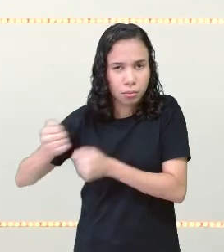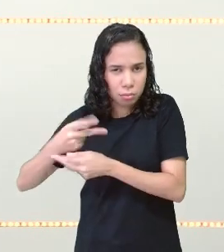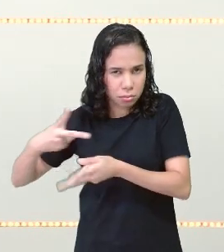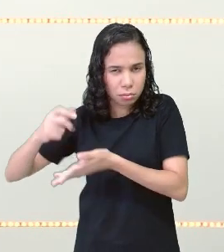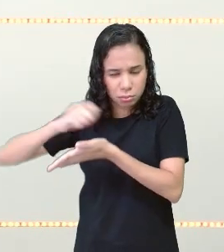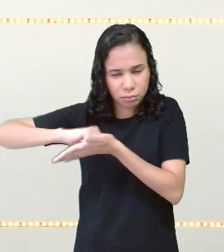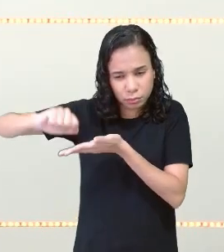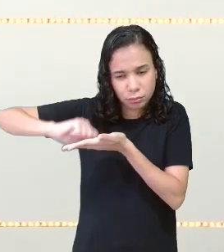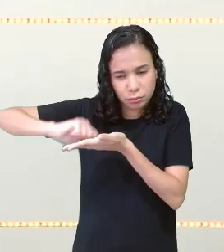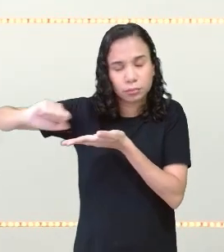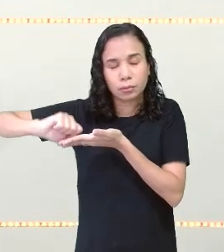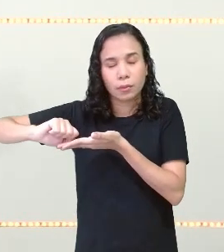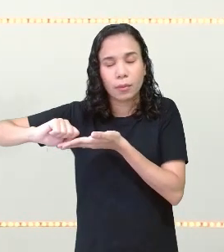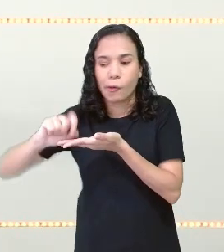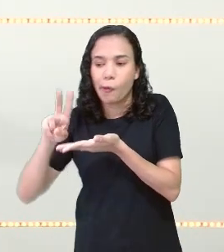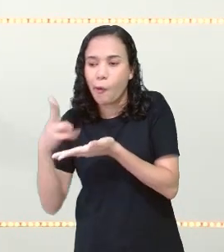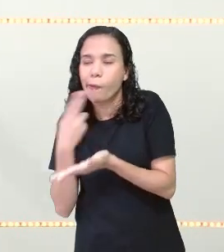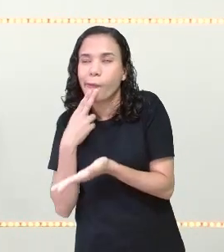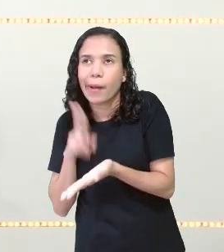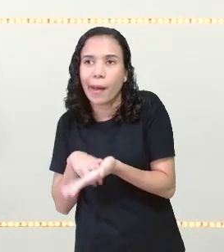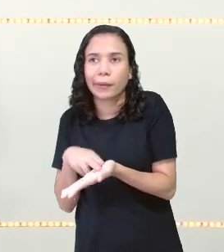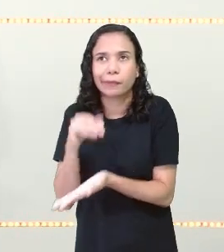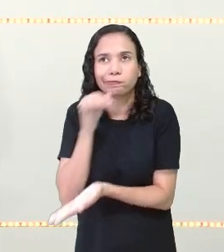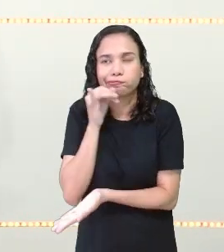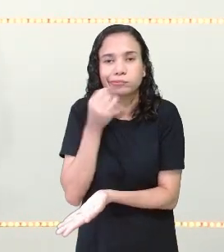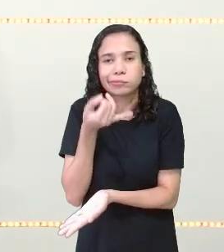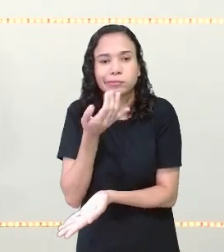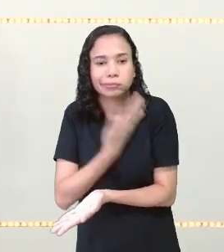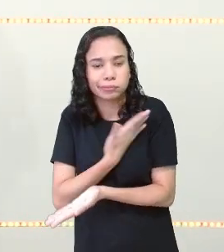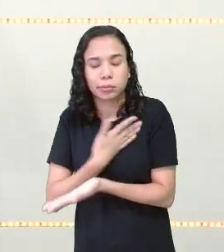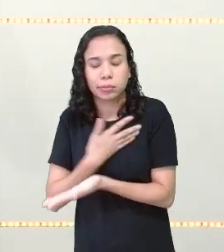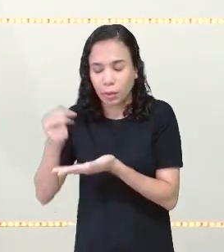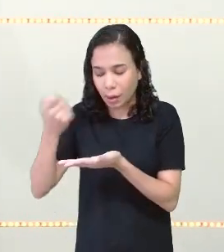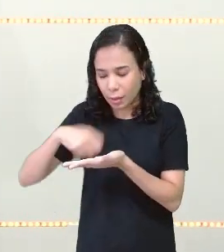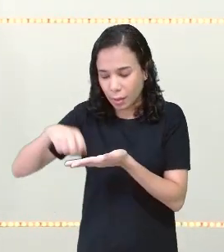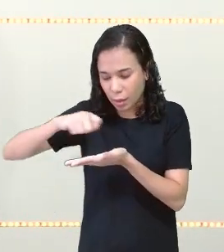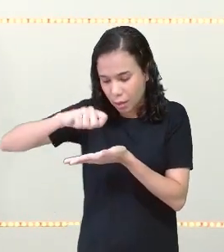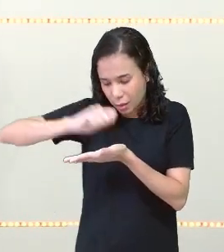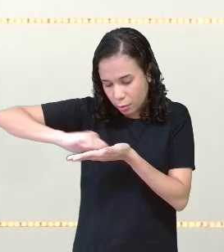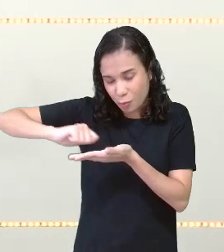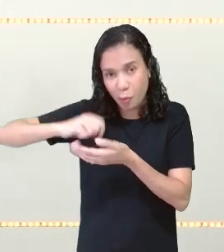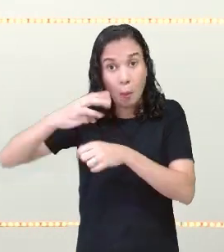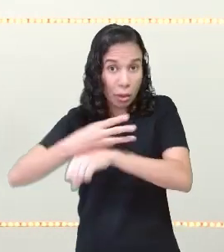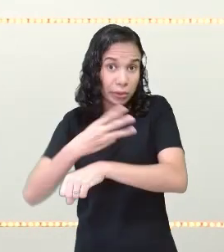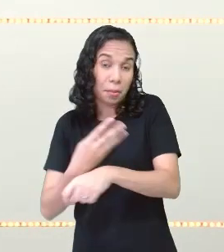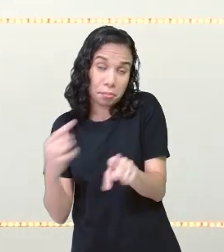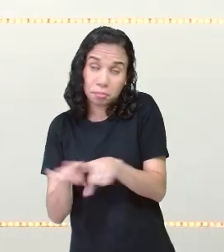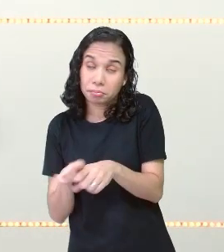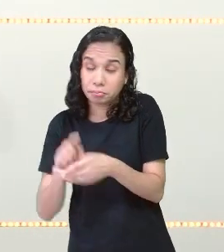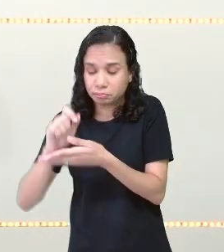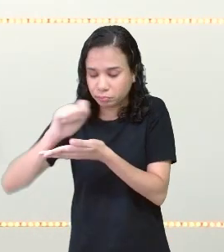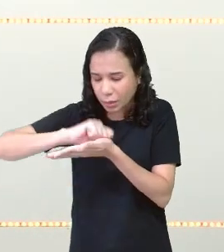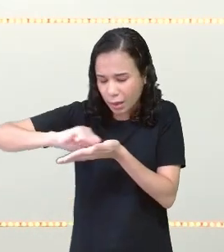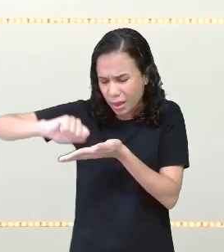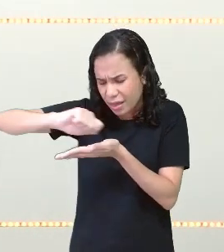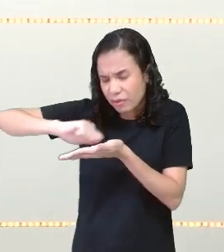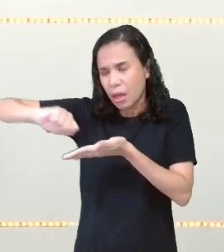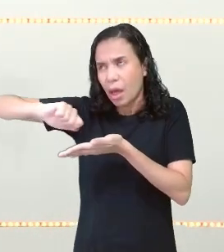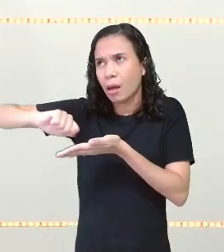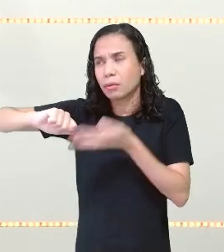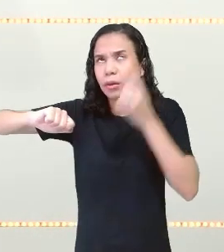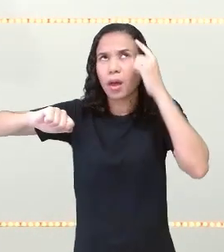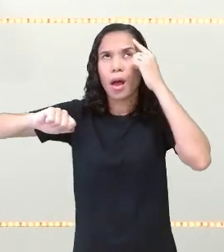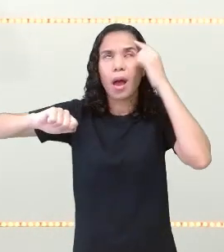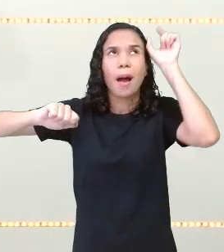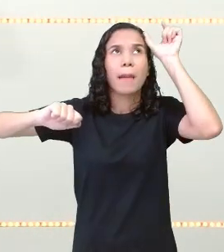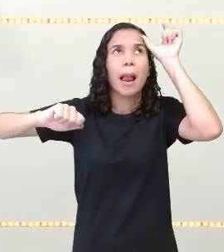professora te pedir, tá? Ou uma carta mesmo, você vai escrever para alguém no WhatsApp também. Quando você vai escrever a palavra,